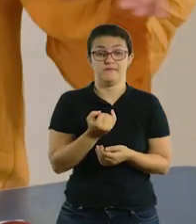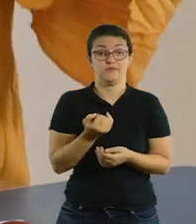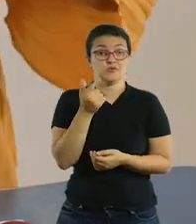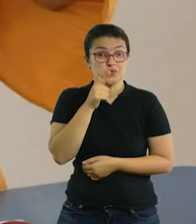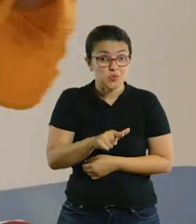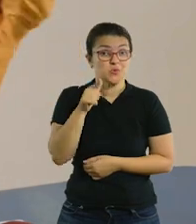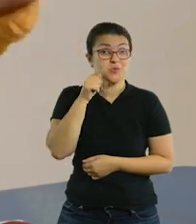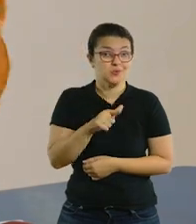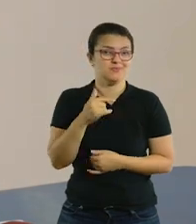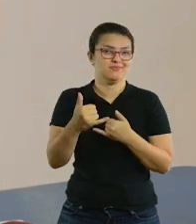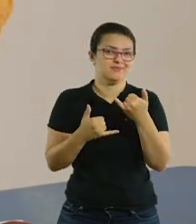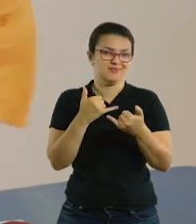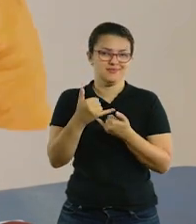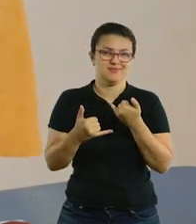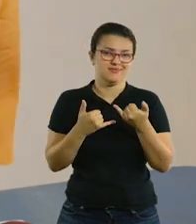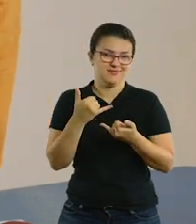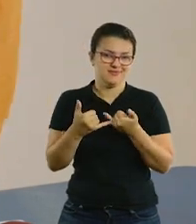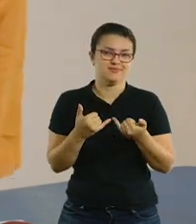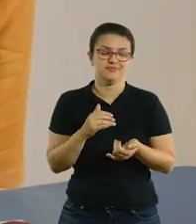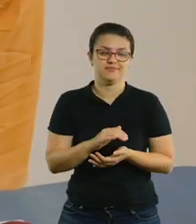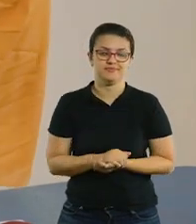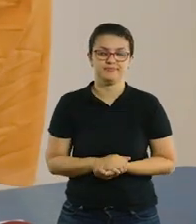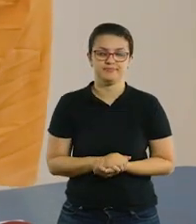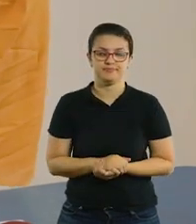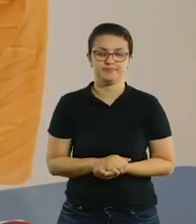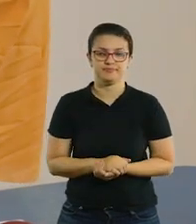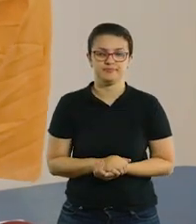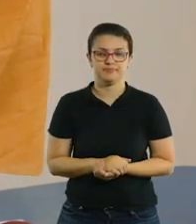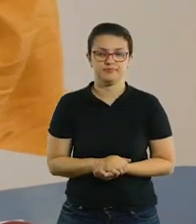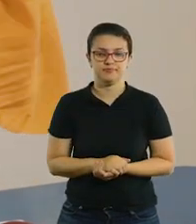importante é que vocês repitam várias vezes e se divirtam.